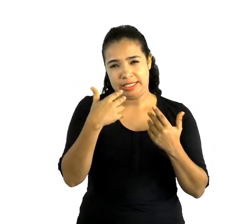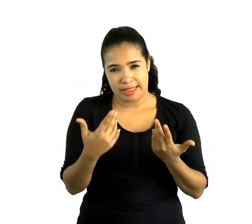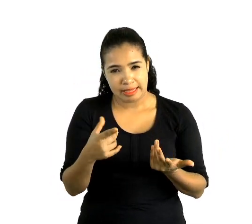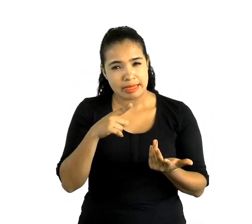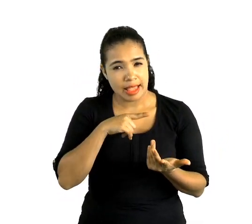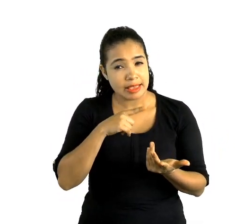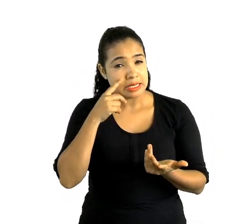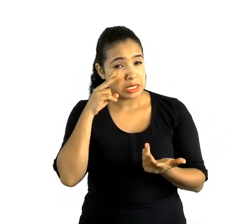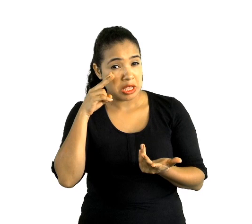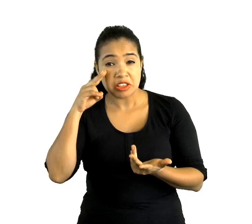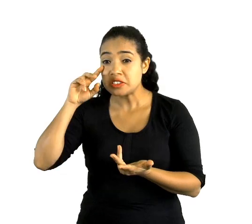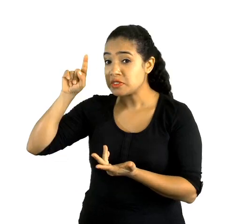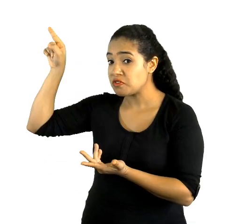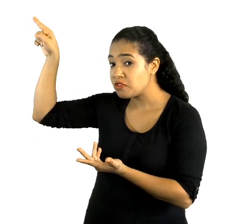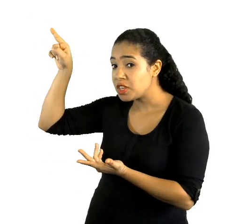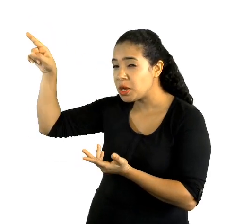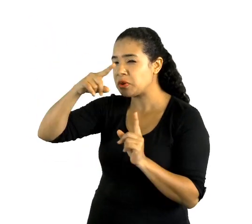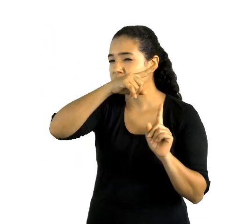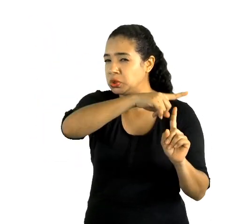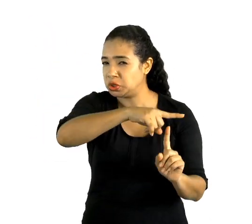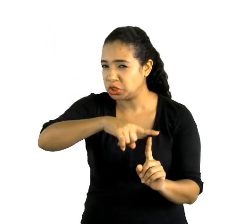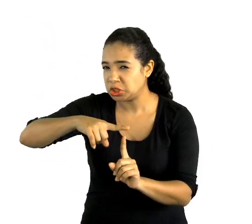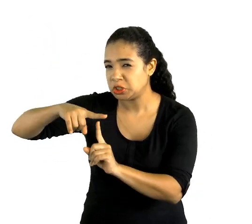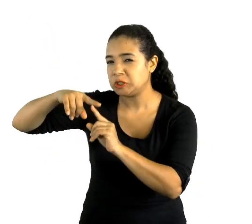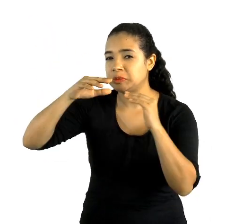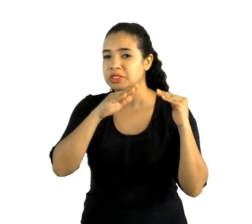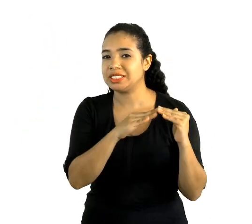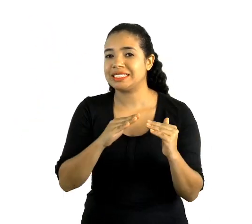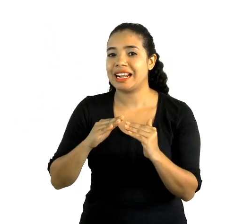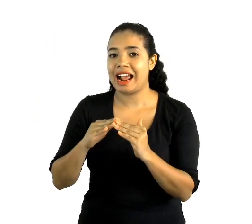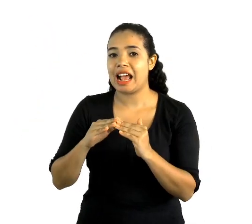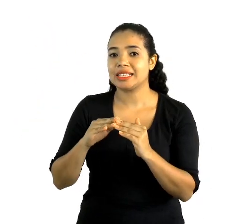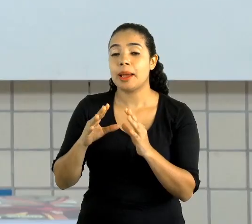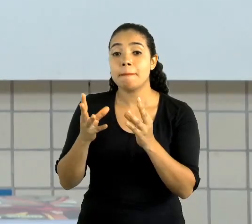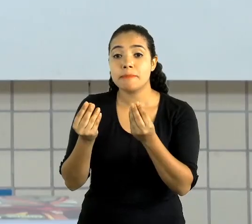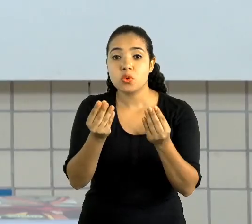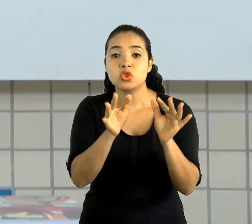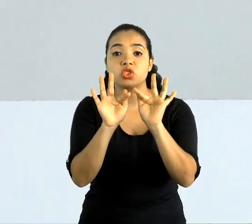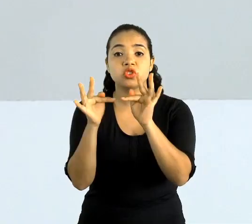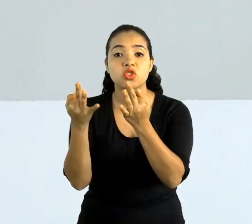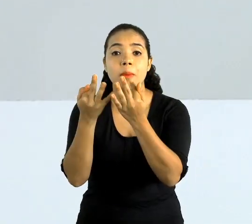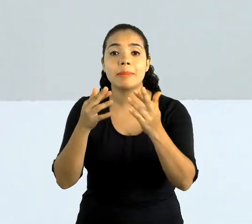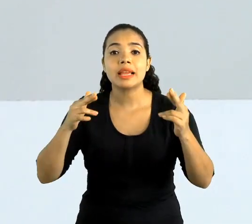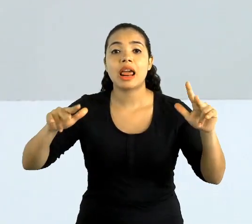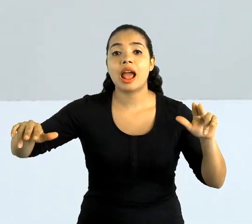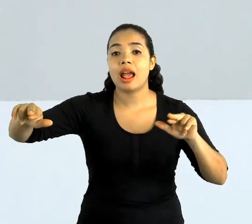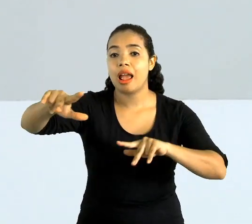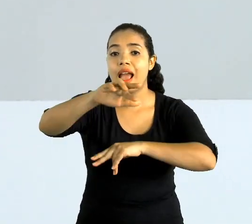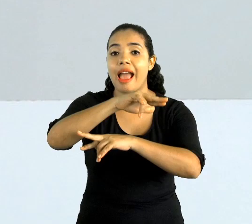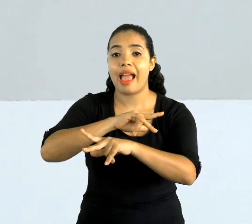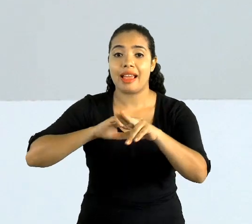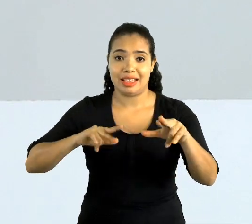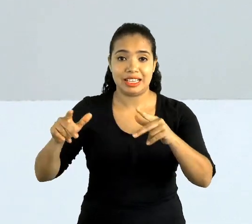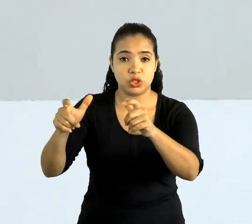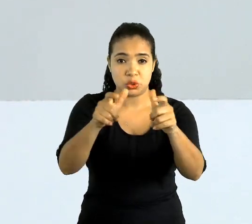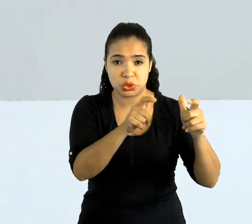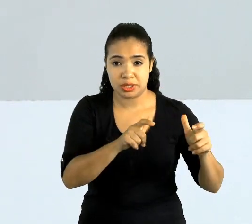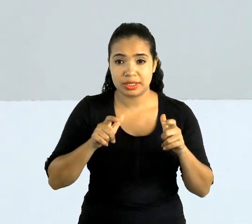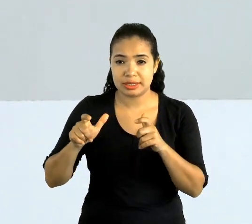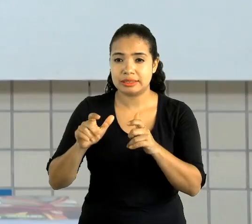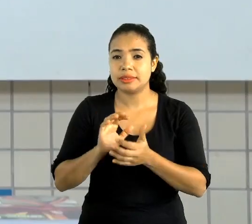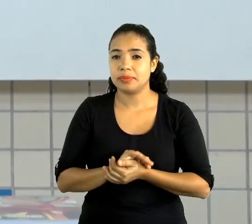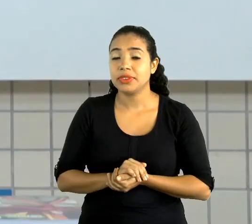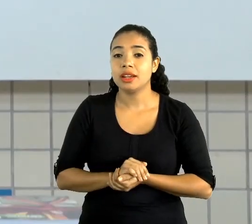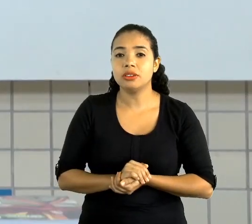e elas abrigam muitas famílias em diferentes lugares. Professora Aline, e essa casinha aí na sua mesa?